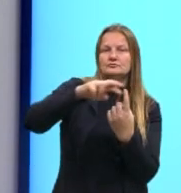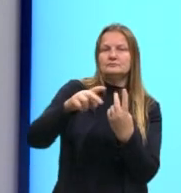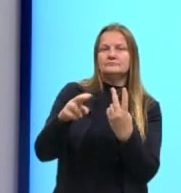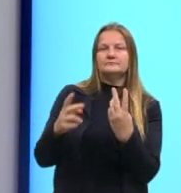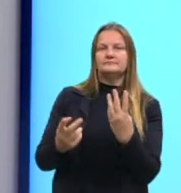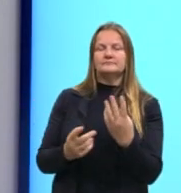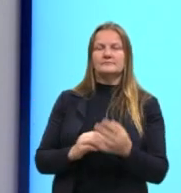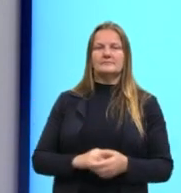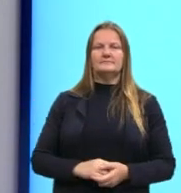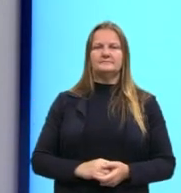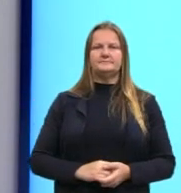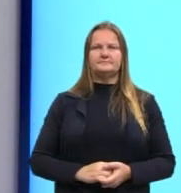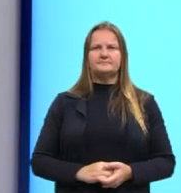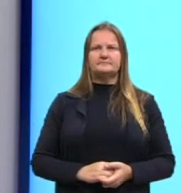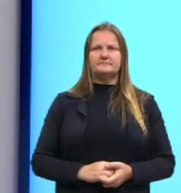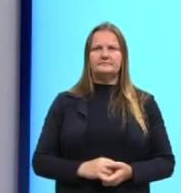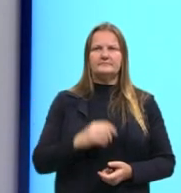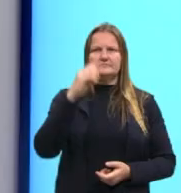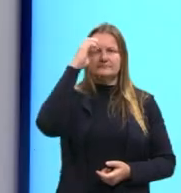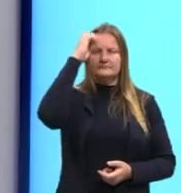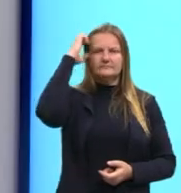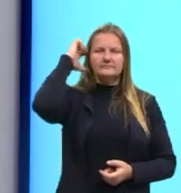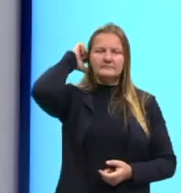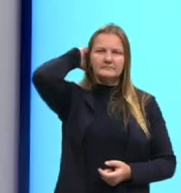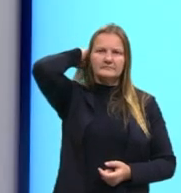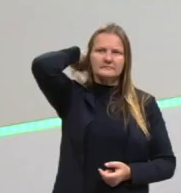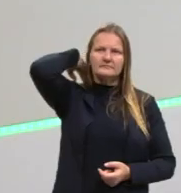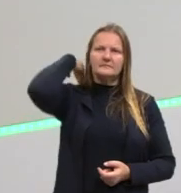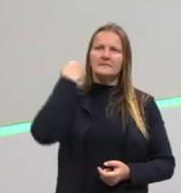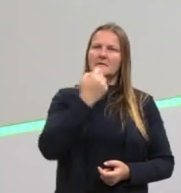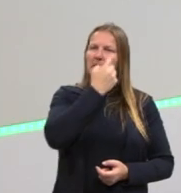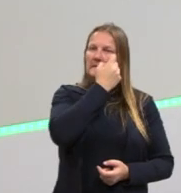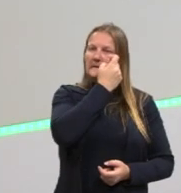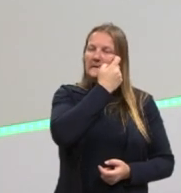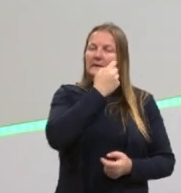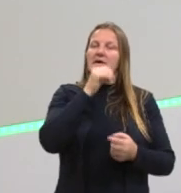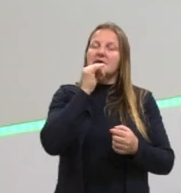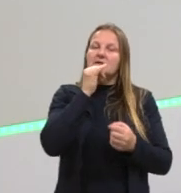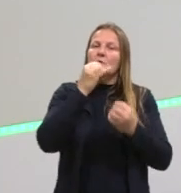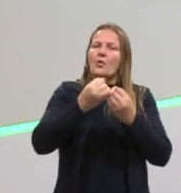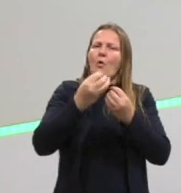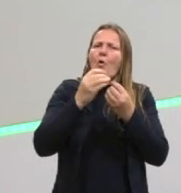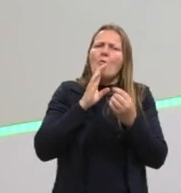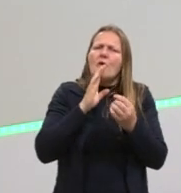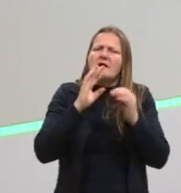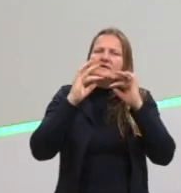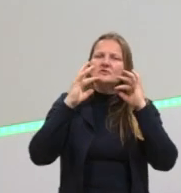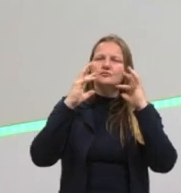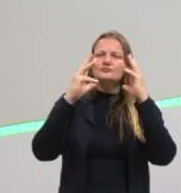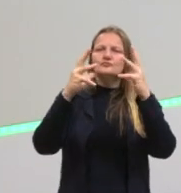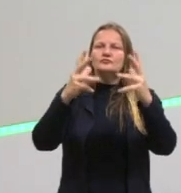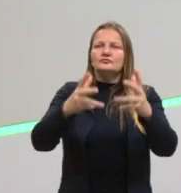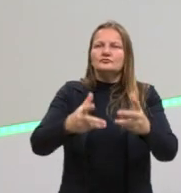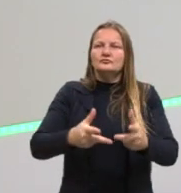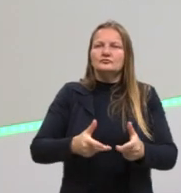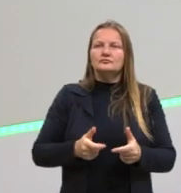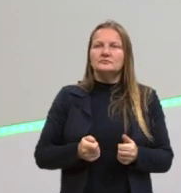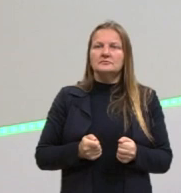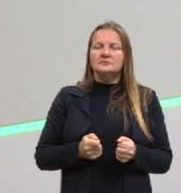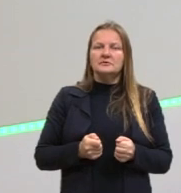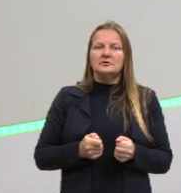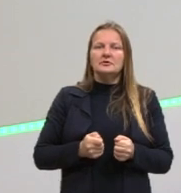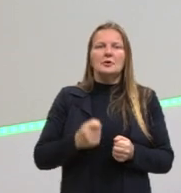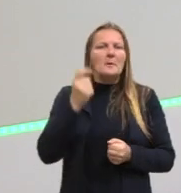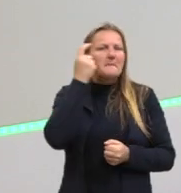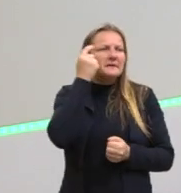a fragmentação também traz um problema, que é a falta de conhecimento do todo. Aí tudo é fragmentado. Nós pensamos de